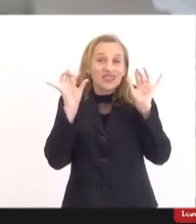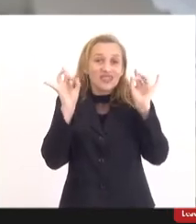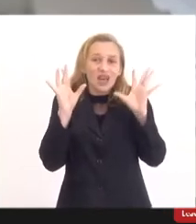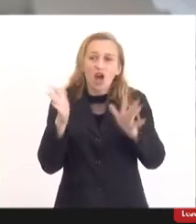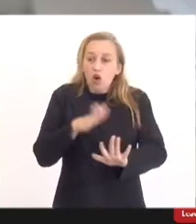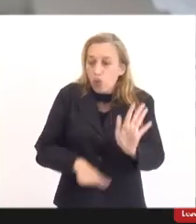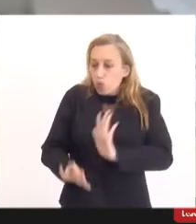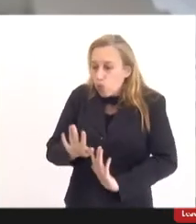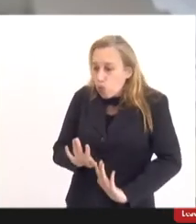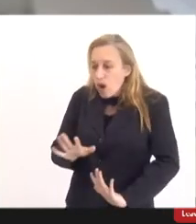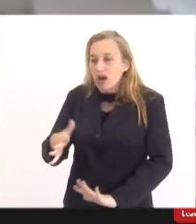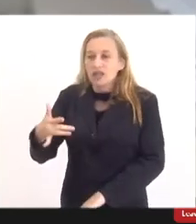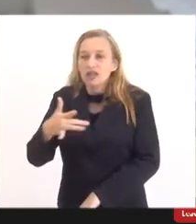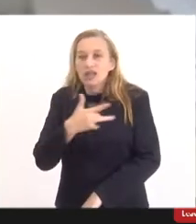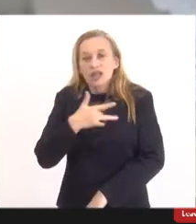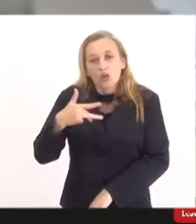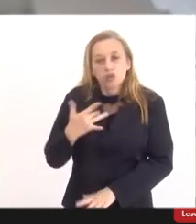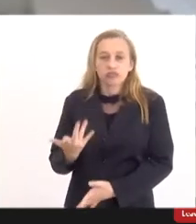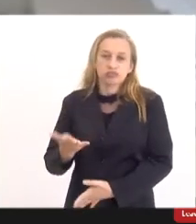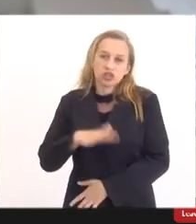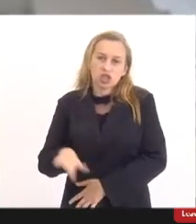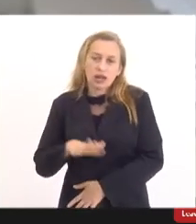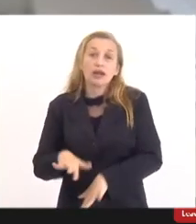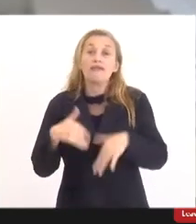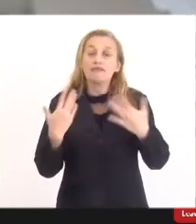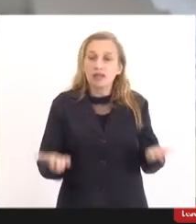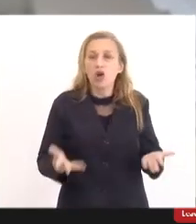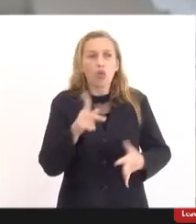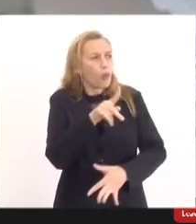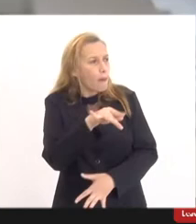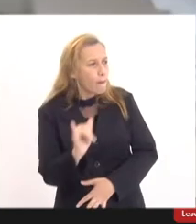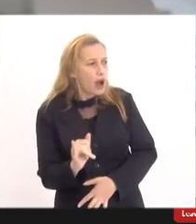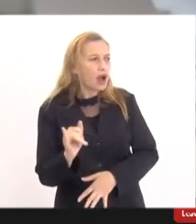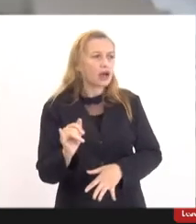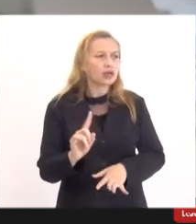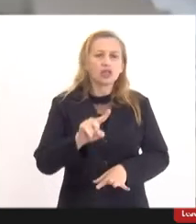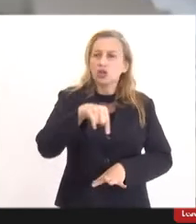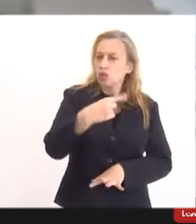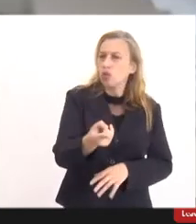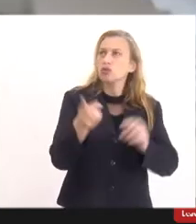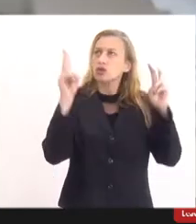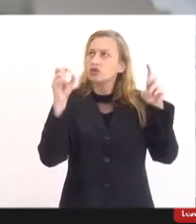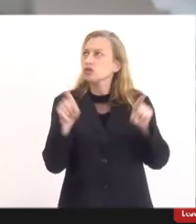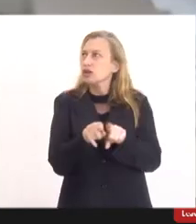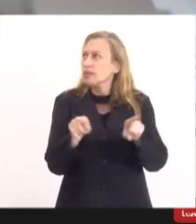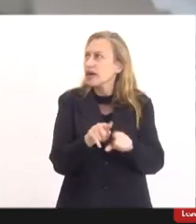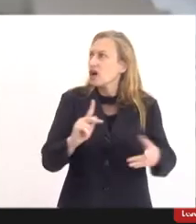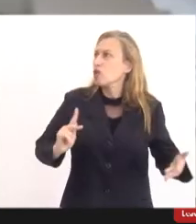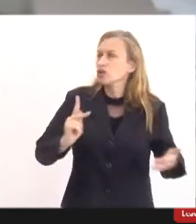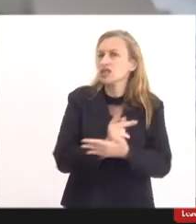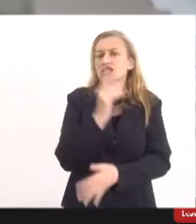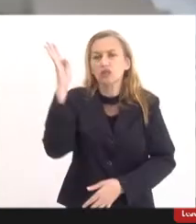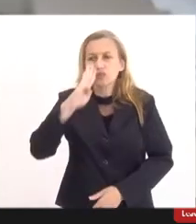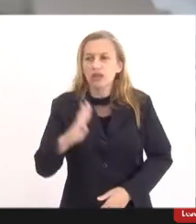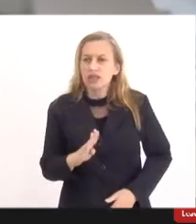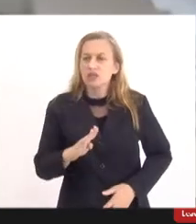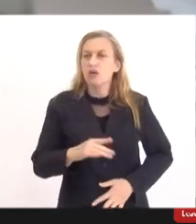saúde das crianças, né? Então, os pais, outra situação que tem ocorrido no Brasil,